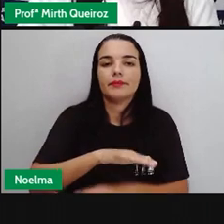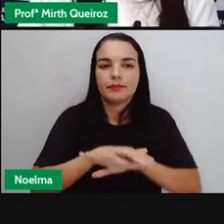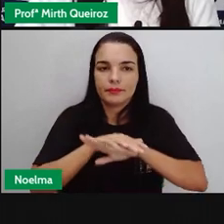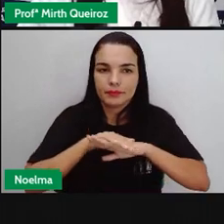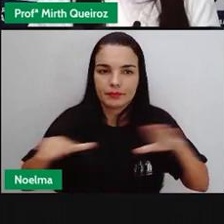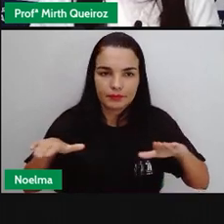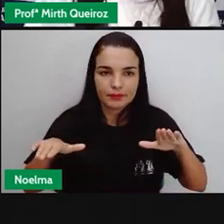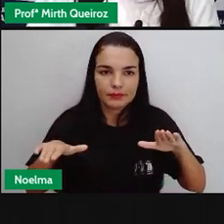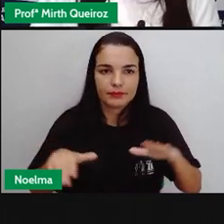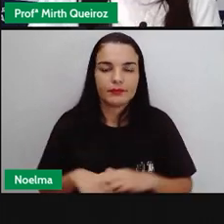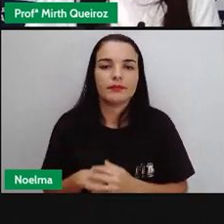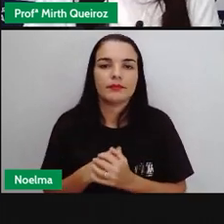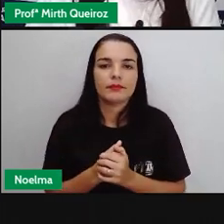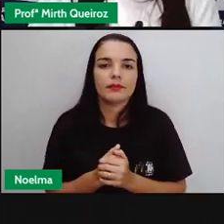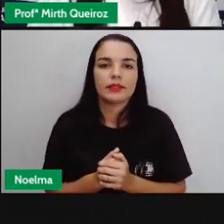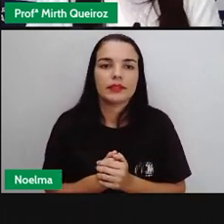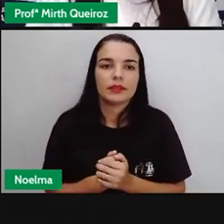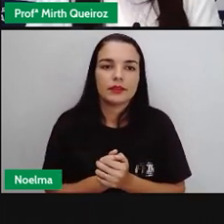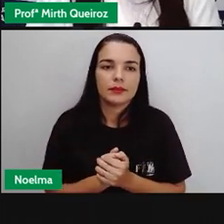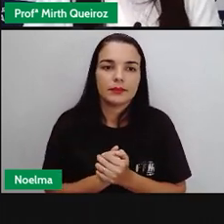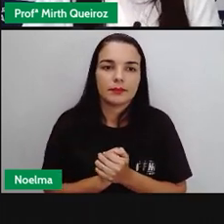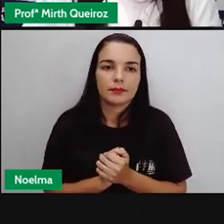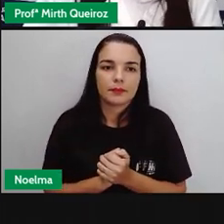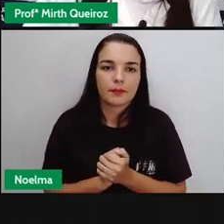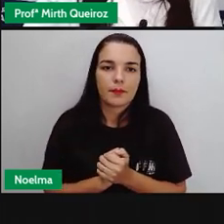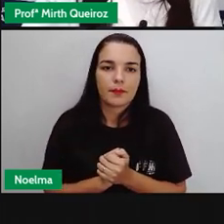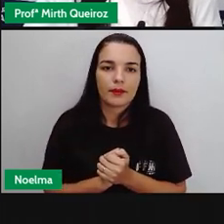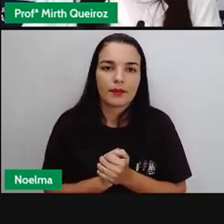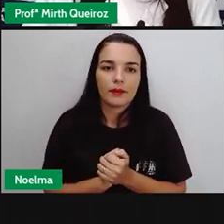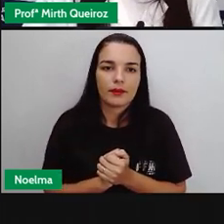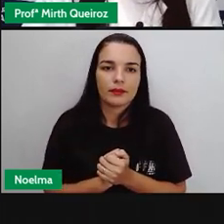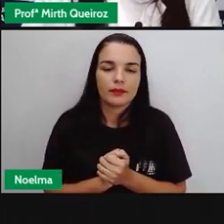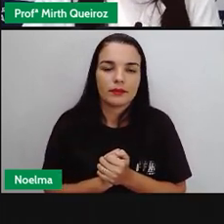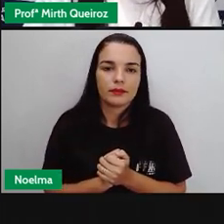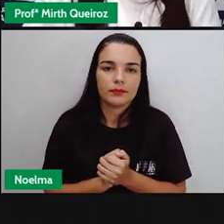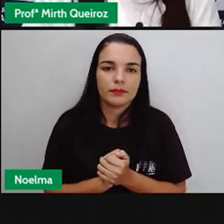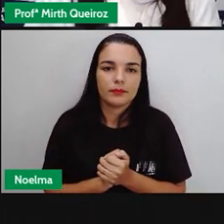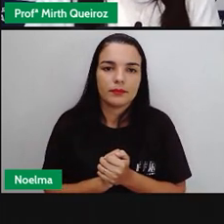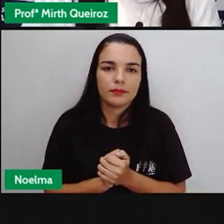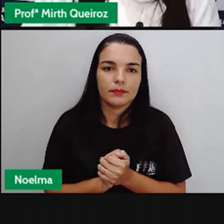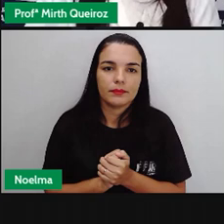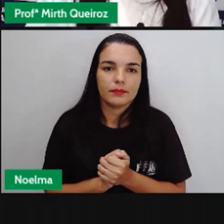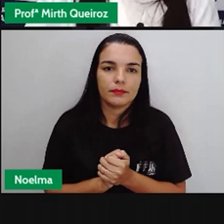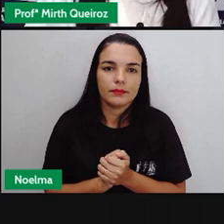em anexo. Não mudou em nada, nem no singular, nem no plural, nem de acordo com o gênero.